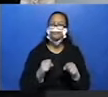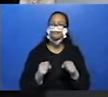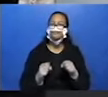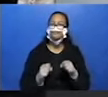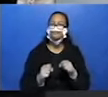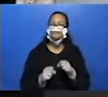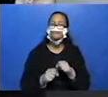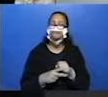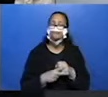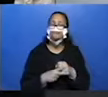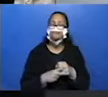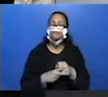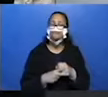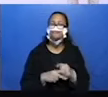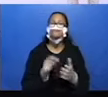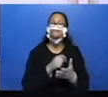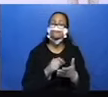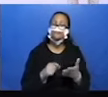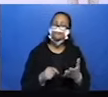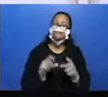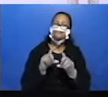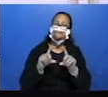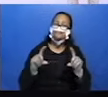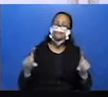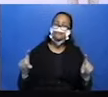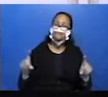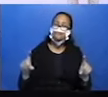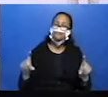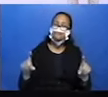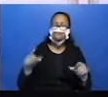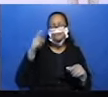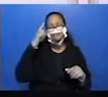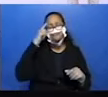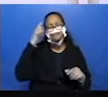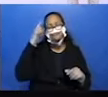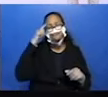que começar a frase lá do início. Vamos pensar um pouquinho?